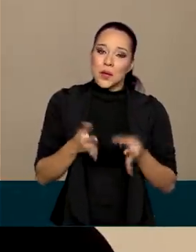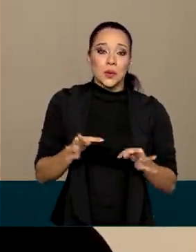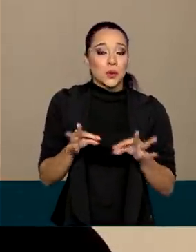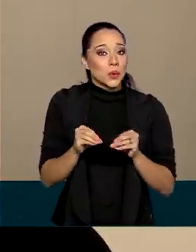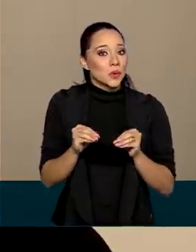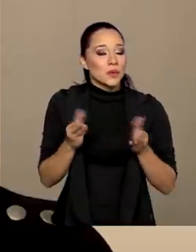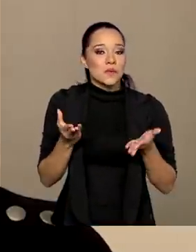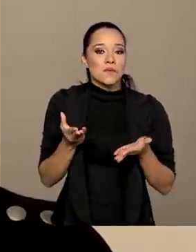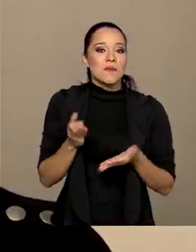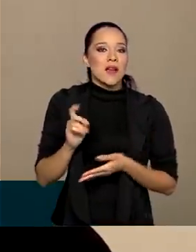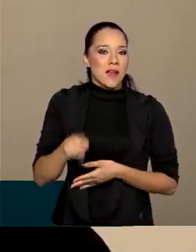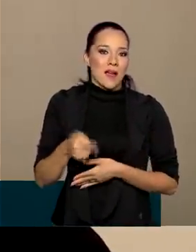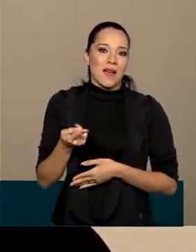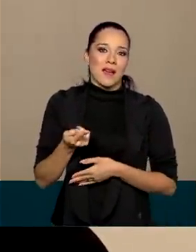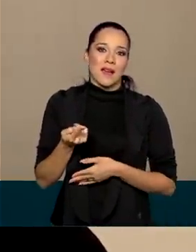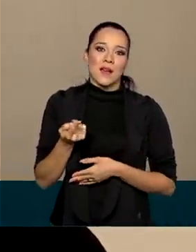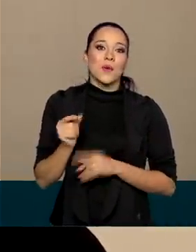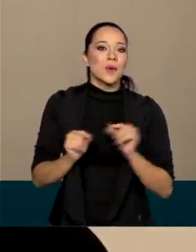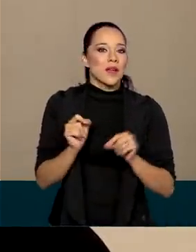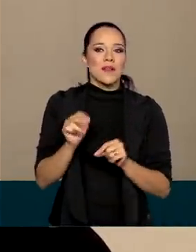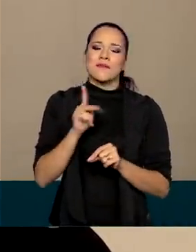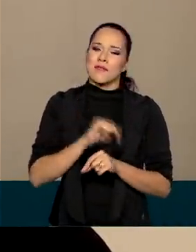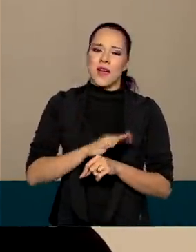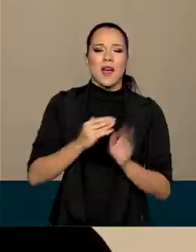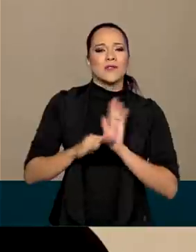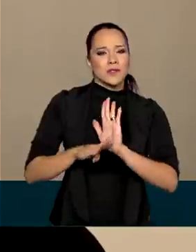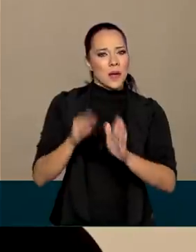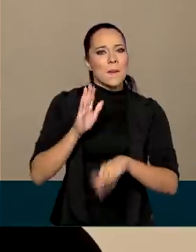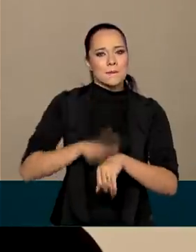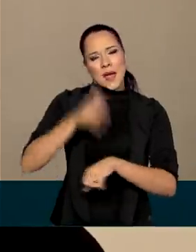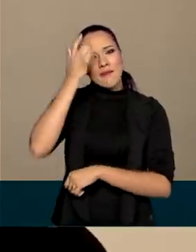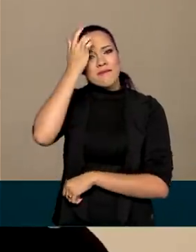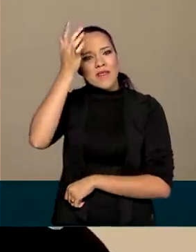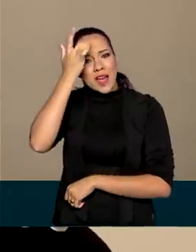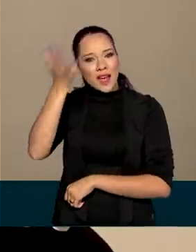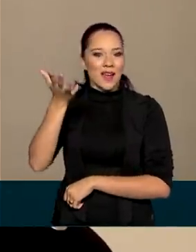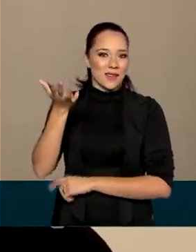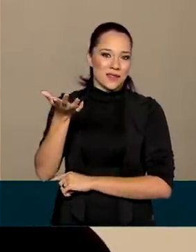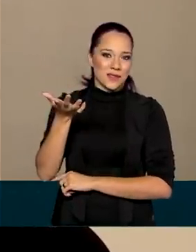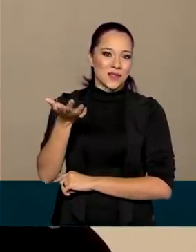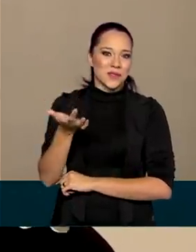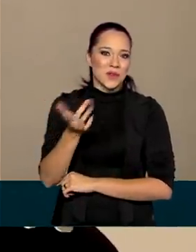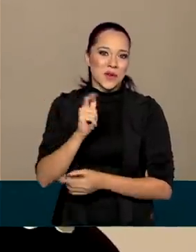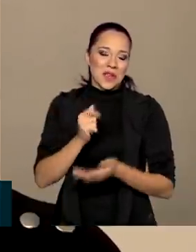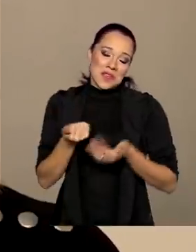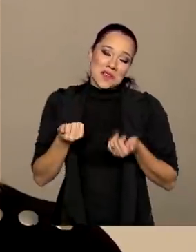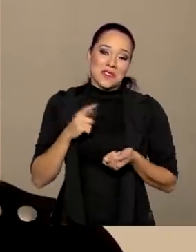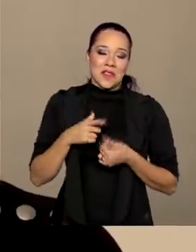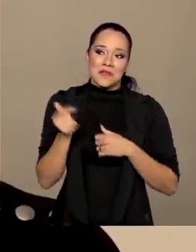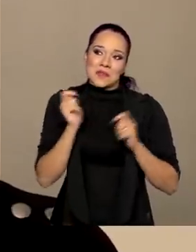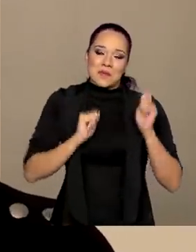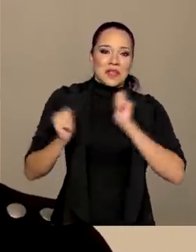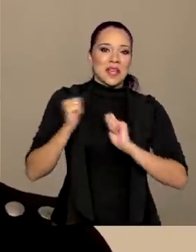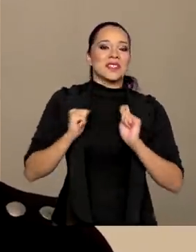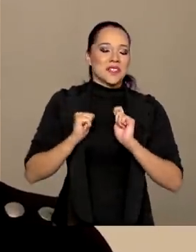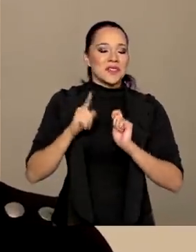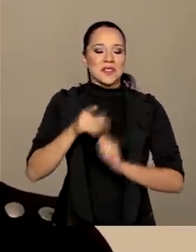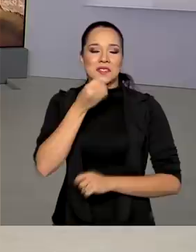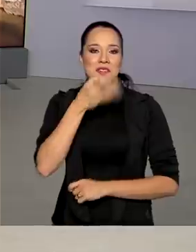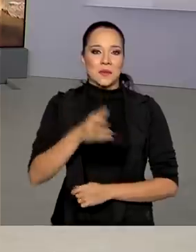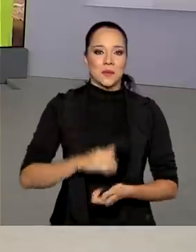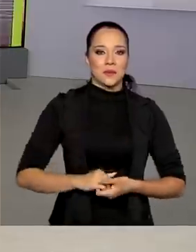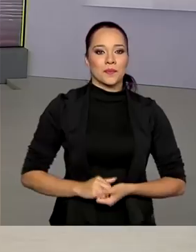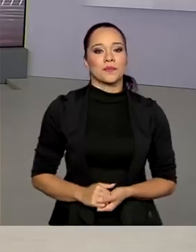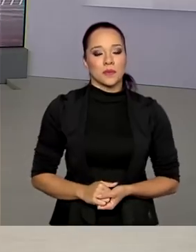acho que vai ser um grande facilitador. E tenho uma expectativa de que seja alguma coisa muito boa.